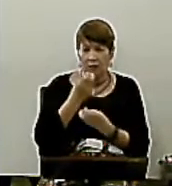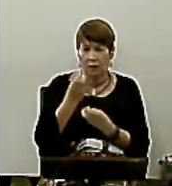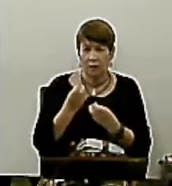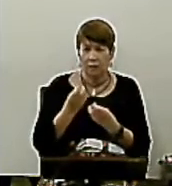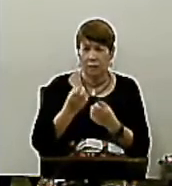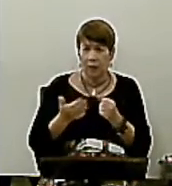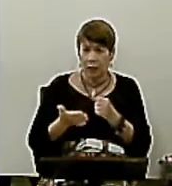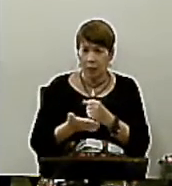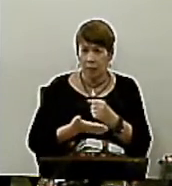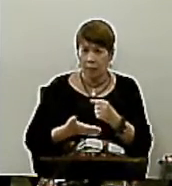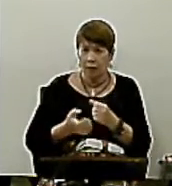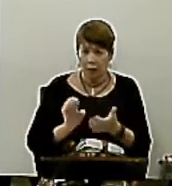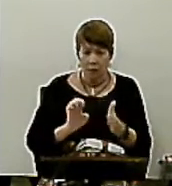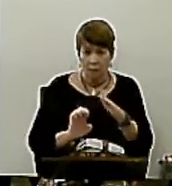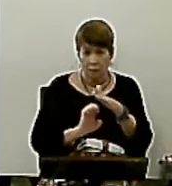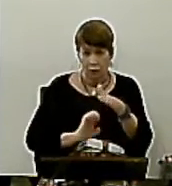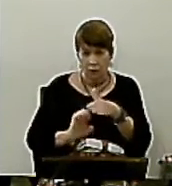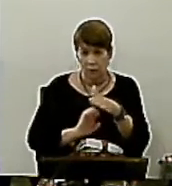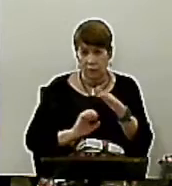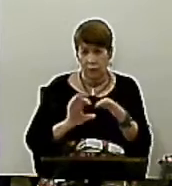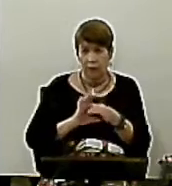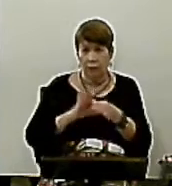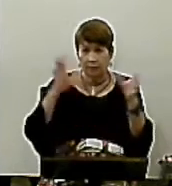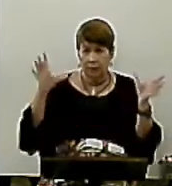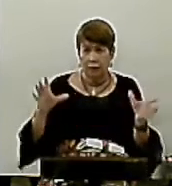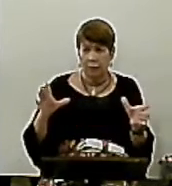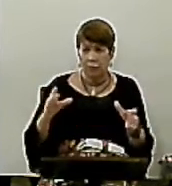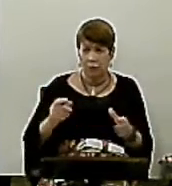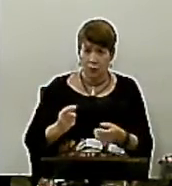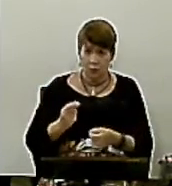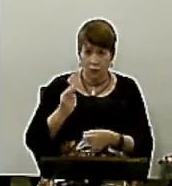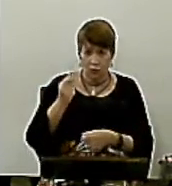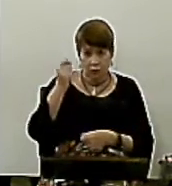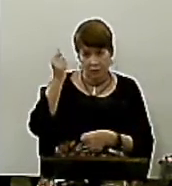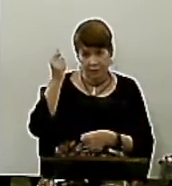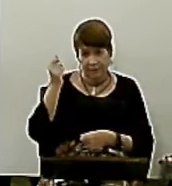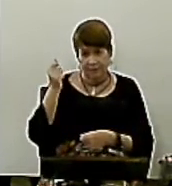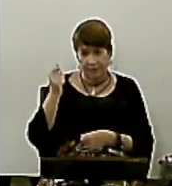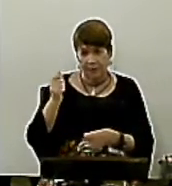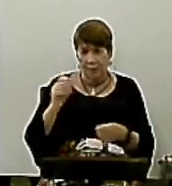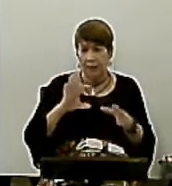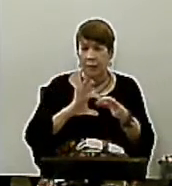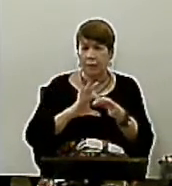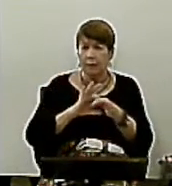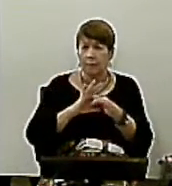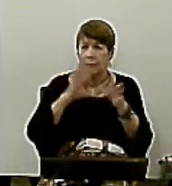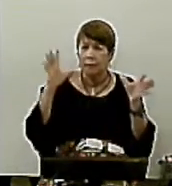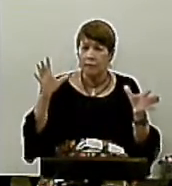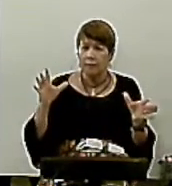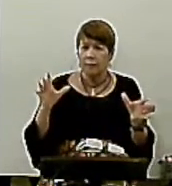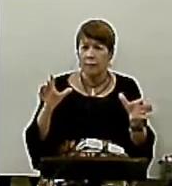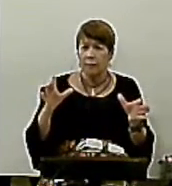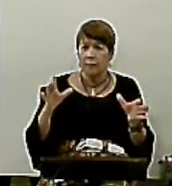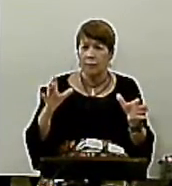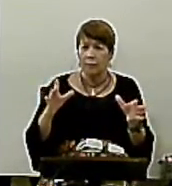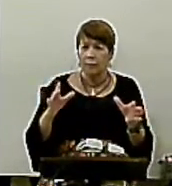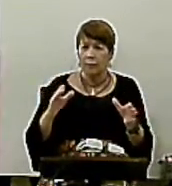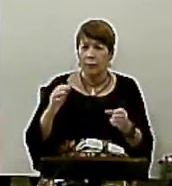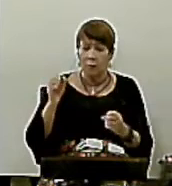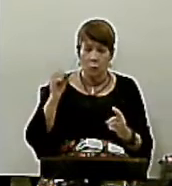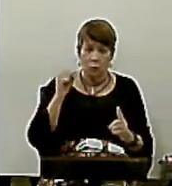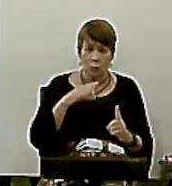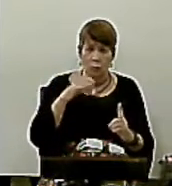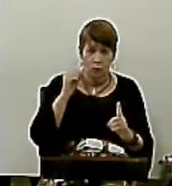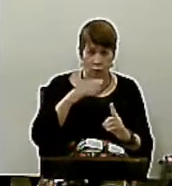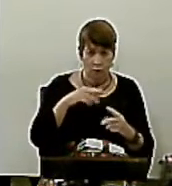a liberdade de lucro. E o comunista milita pela libertação do proletariado, incentivando a